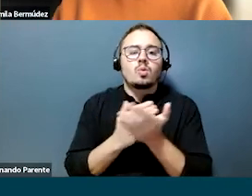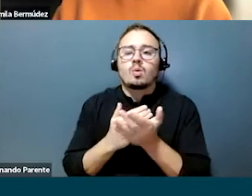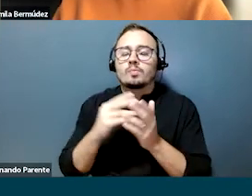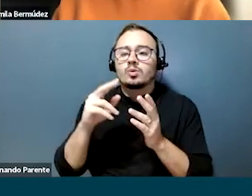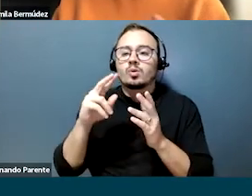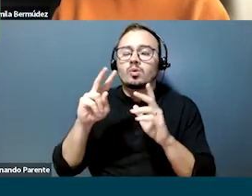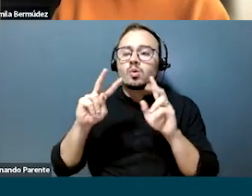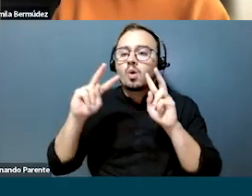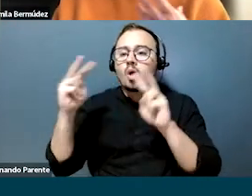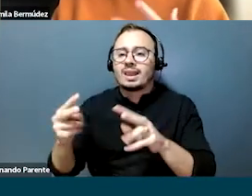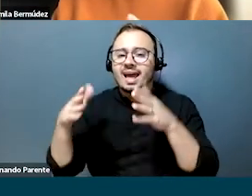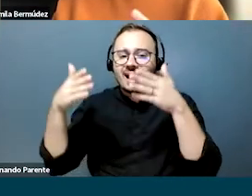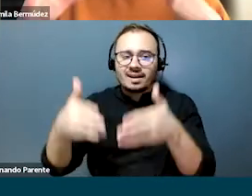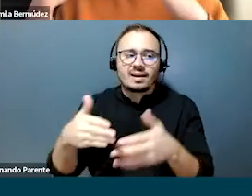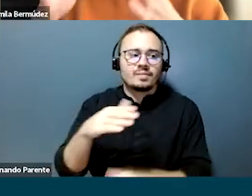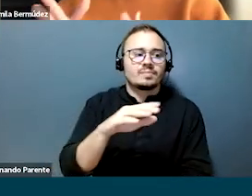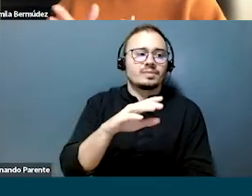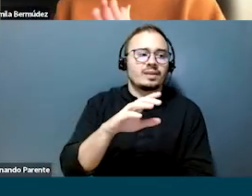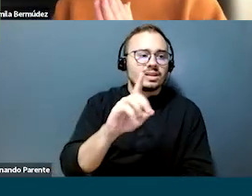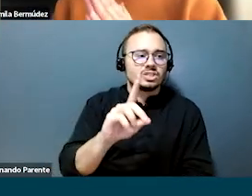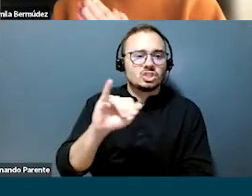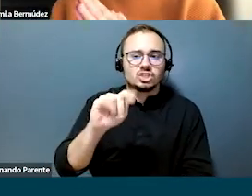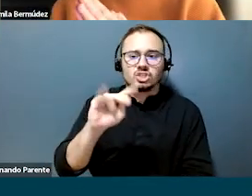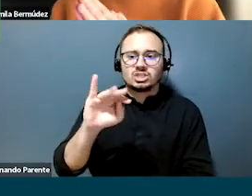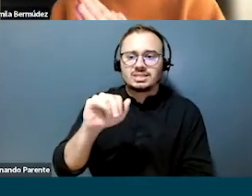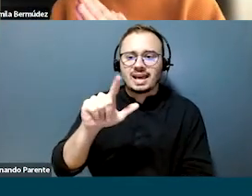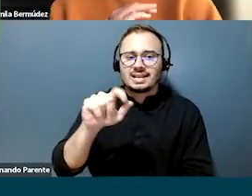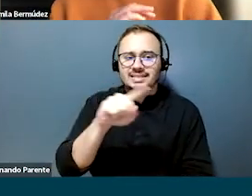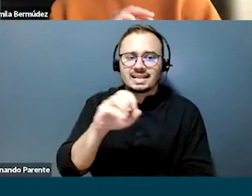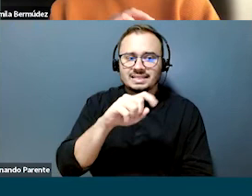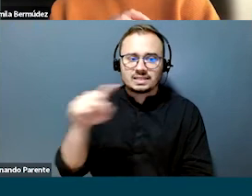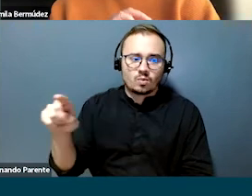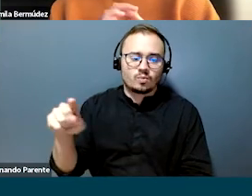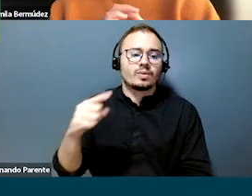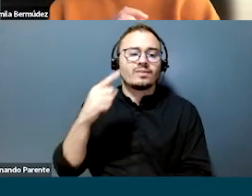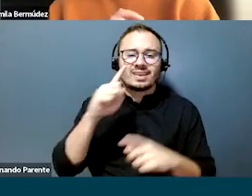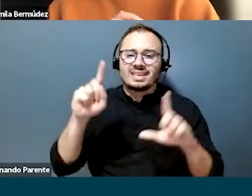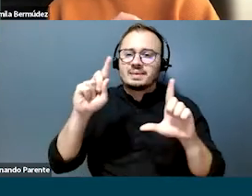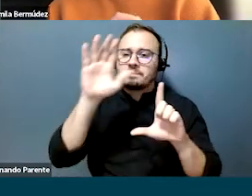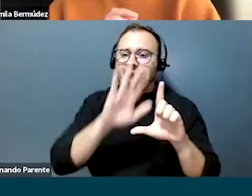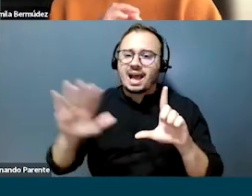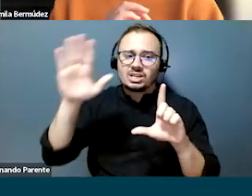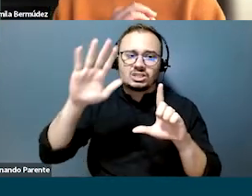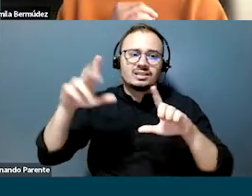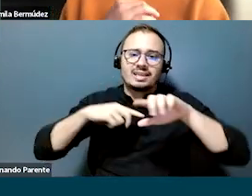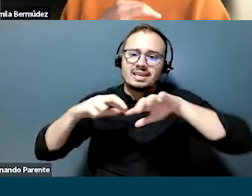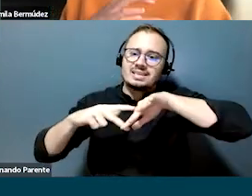de digitalização, que culminou na escaleira, que é essa imagem que eu estou, que está aqui ao lado, no fundo verde,